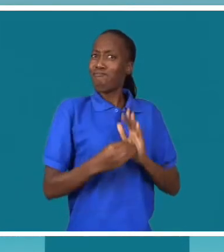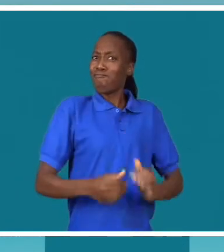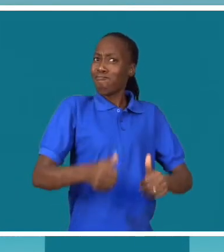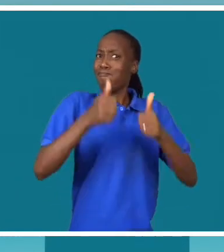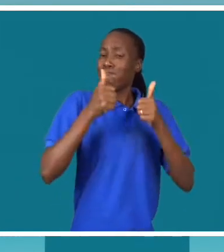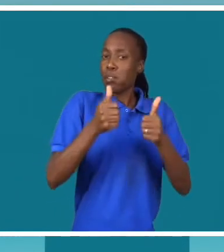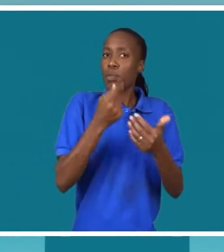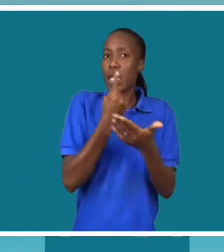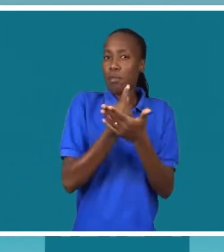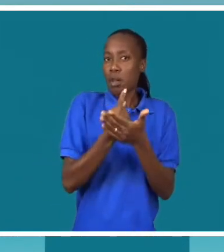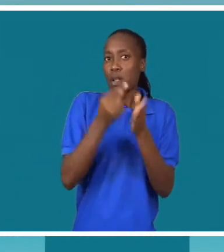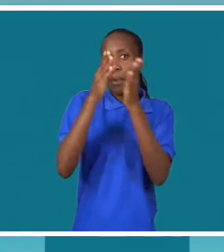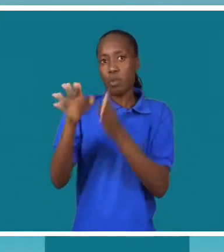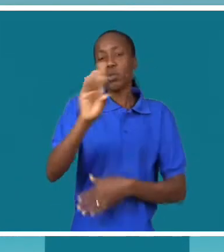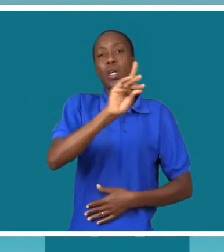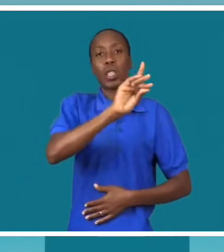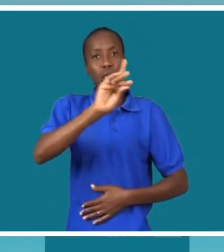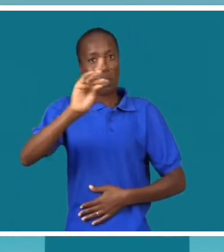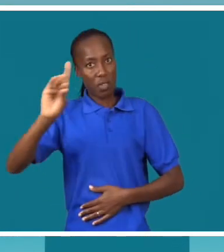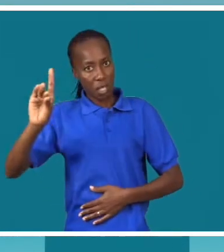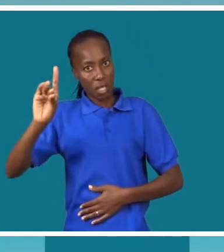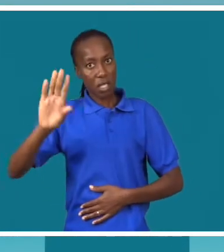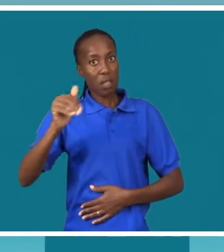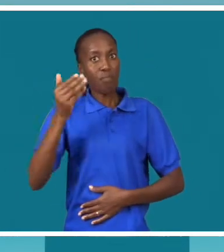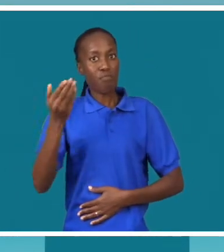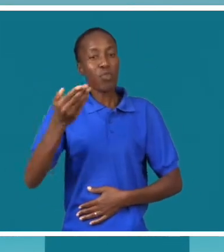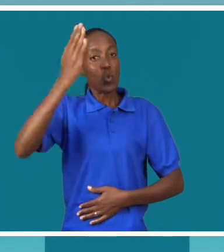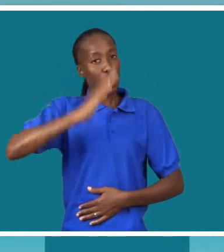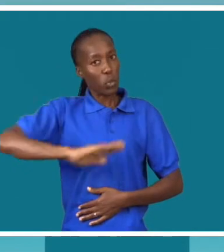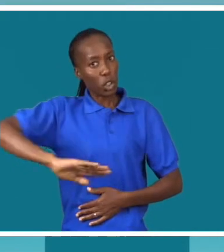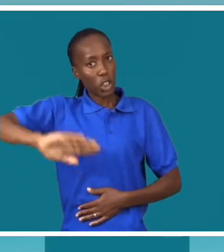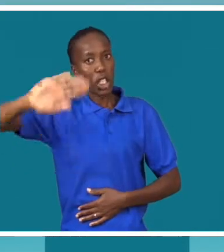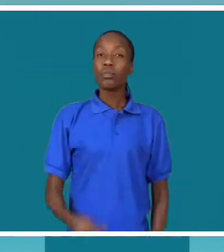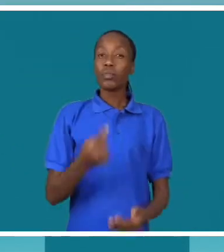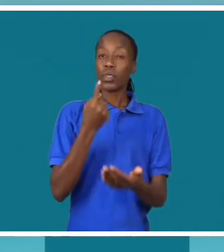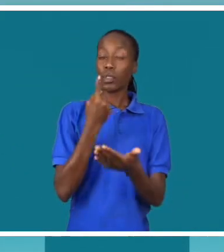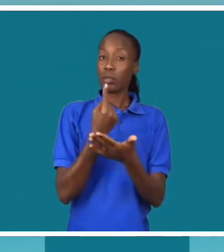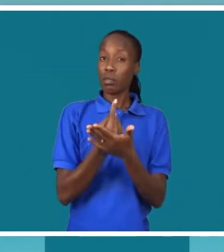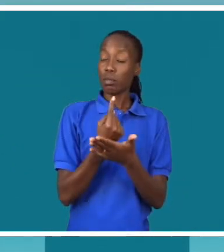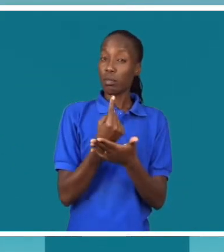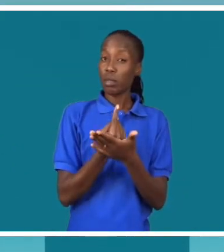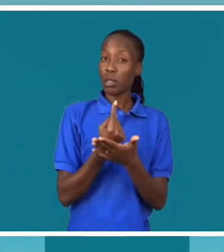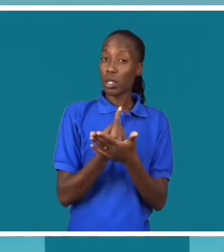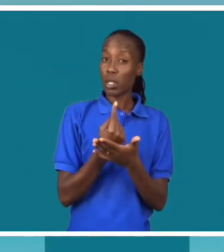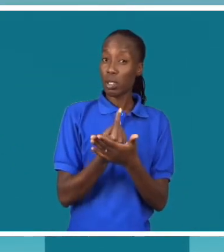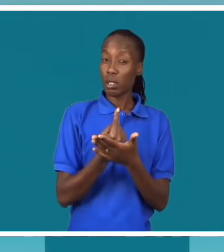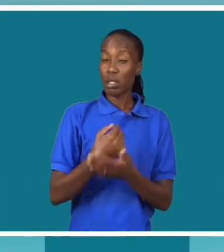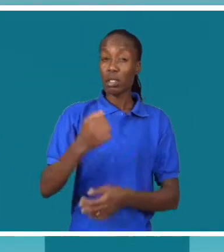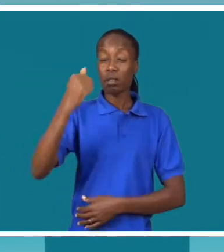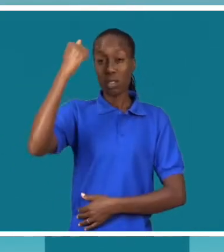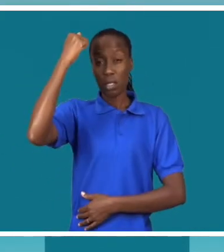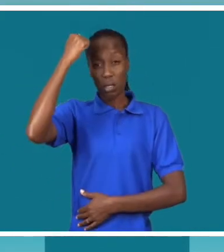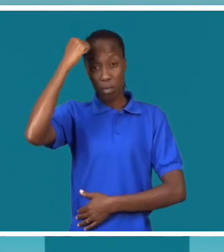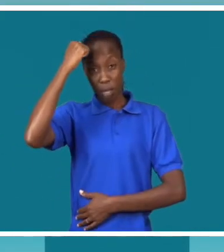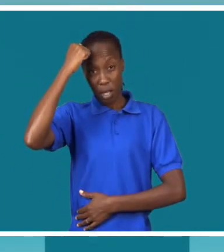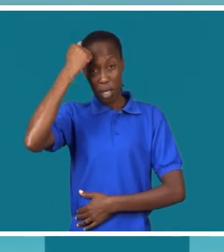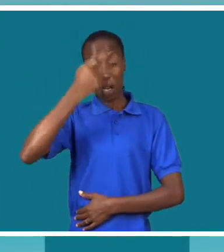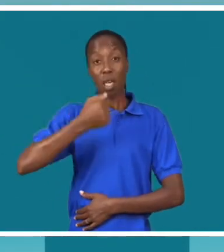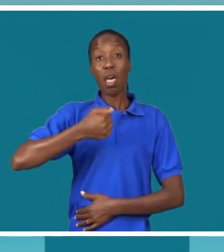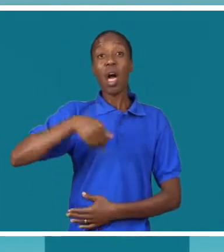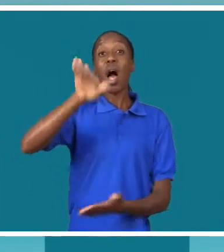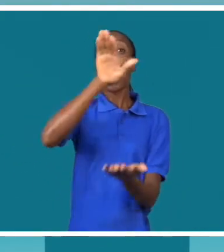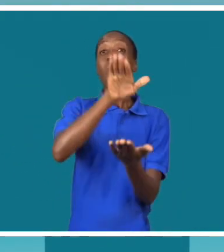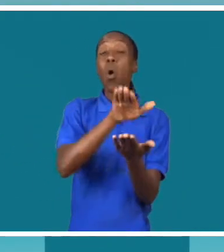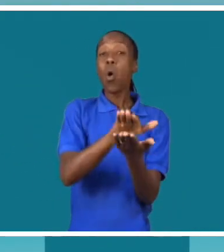questão da valorização da pessoa com deficiência no geral. É muito importante saber